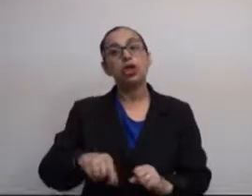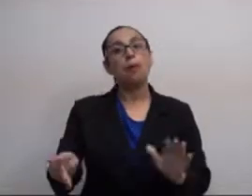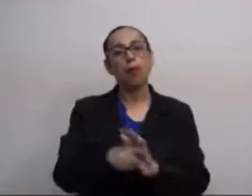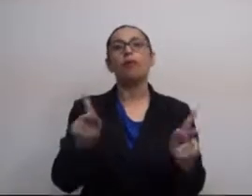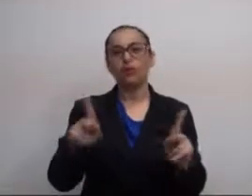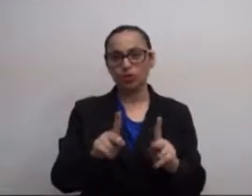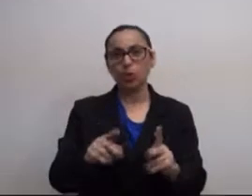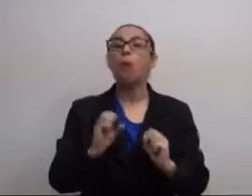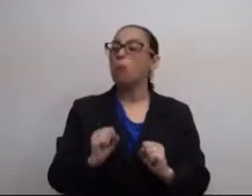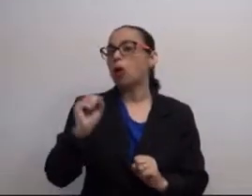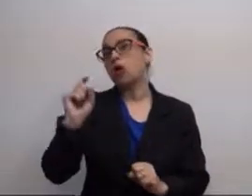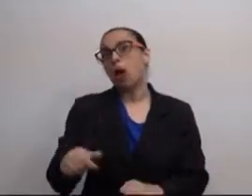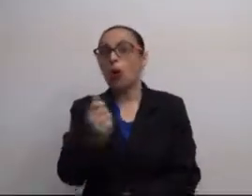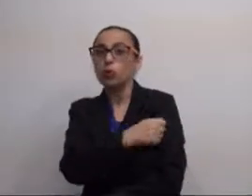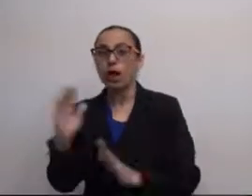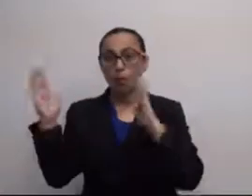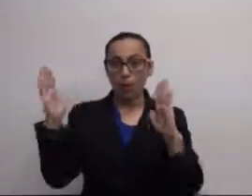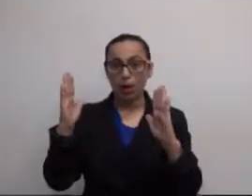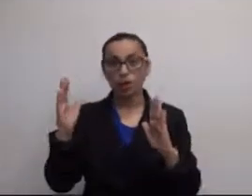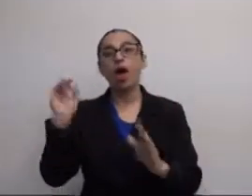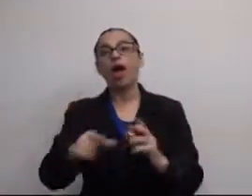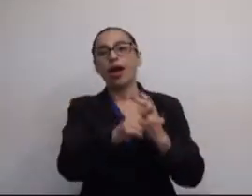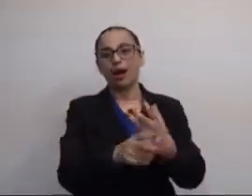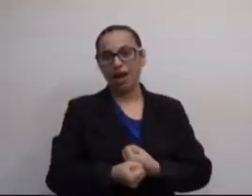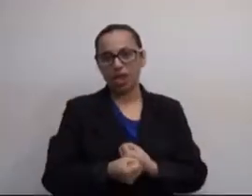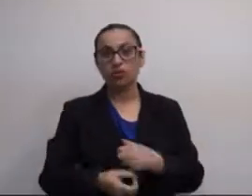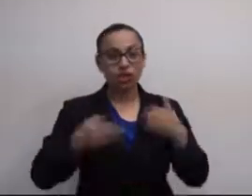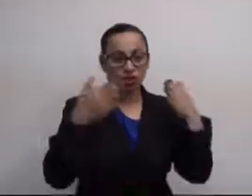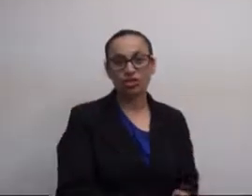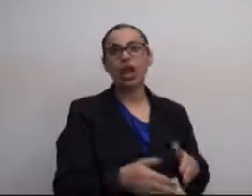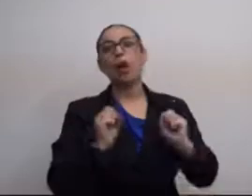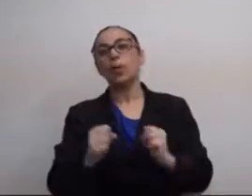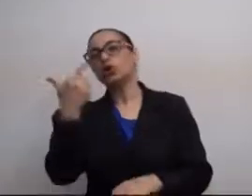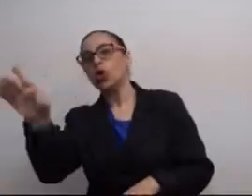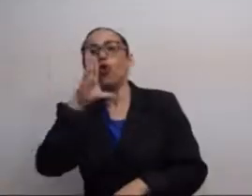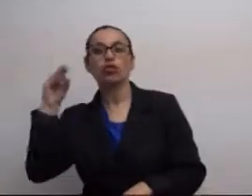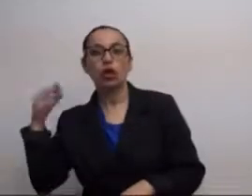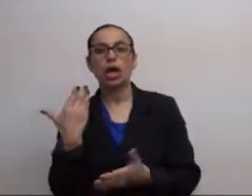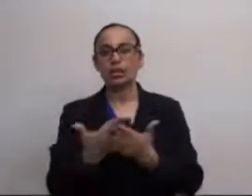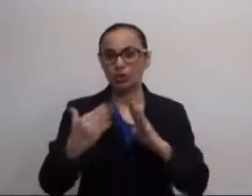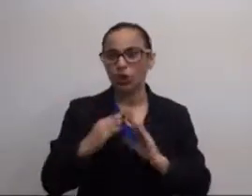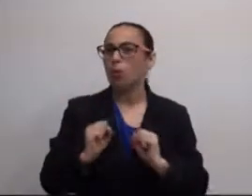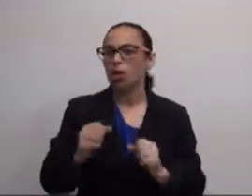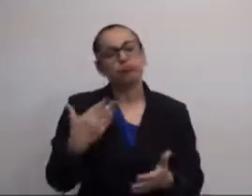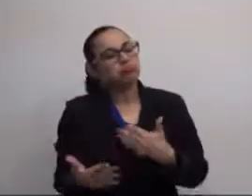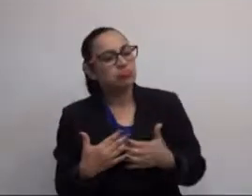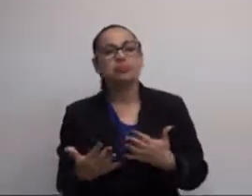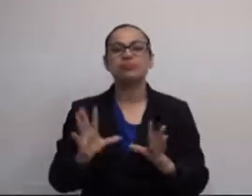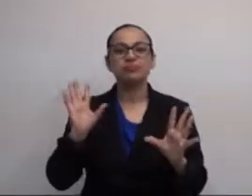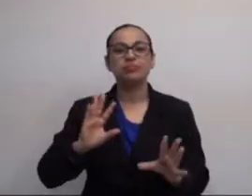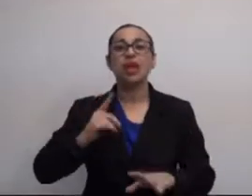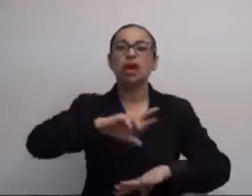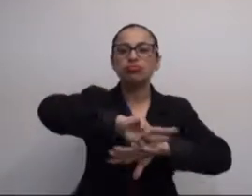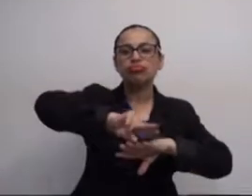conversou comigo. E essa pessoa, esse cliente, pode ser o próprio professor, pode ser um aluno que naquele momento vai ser esse cliente que vai aparecer,